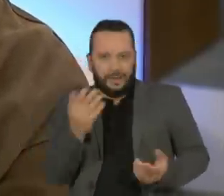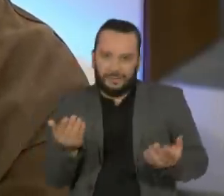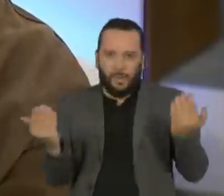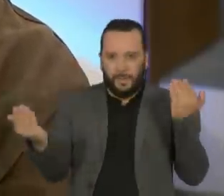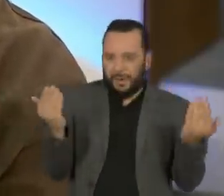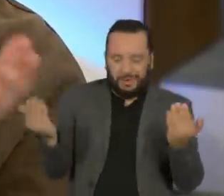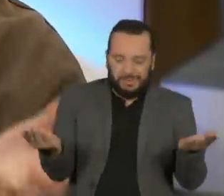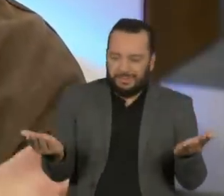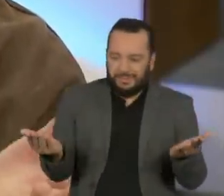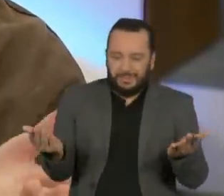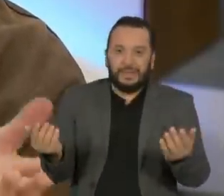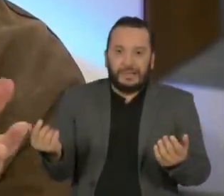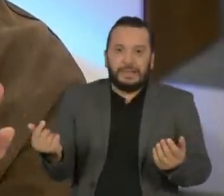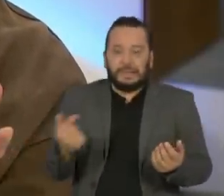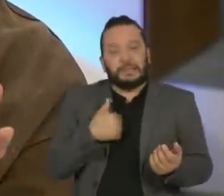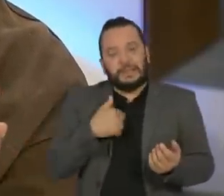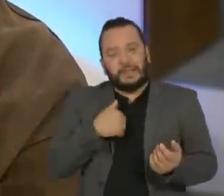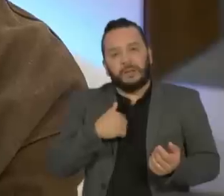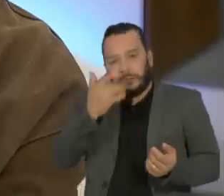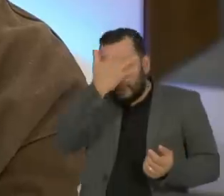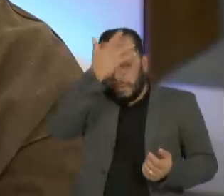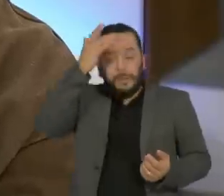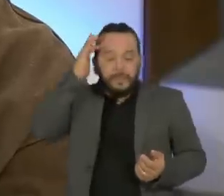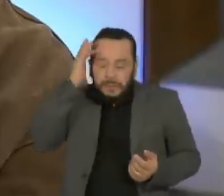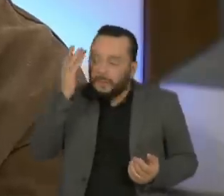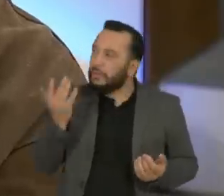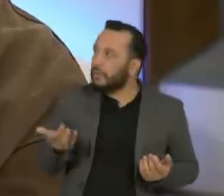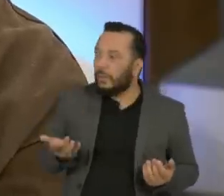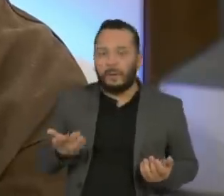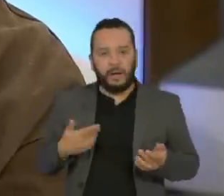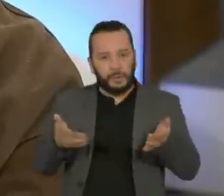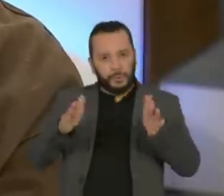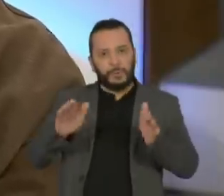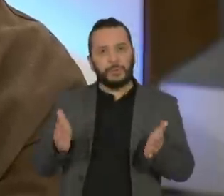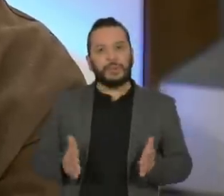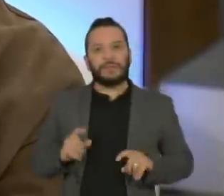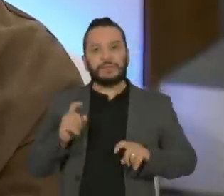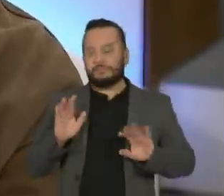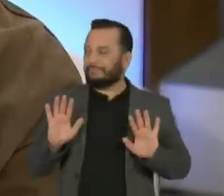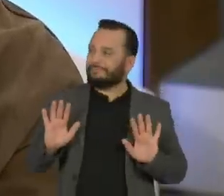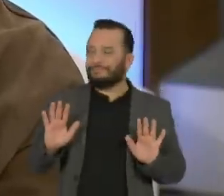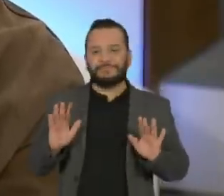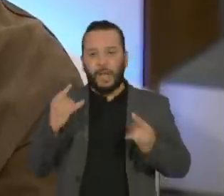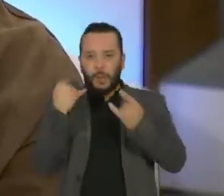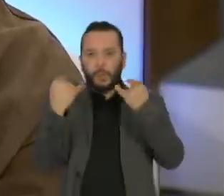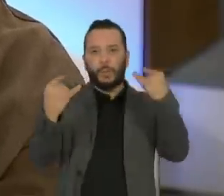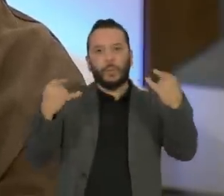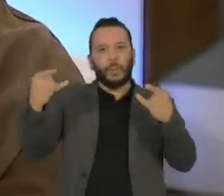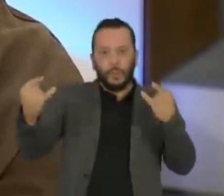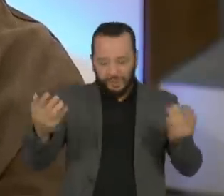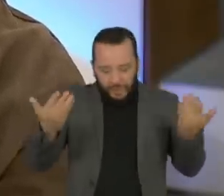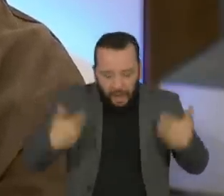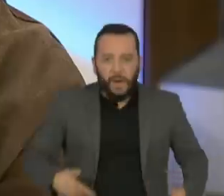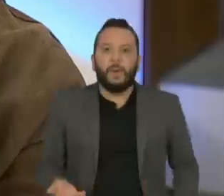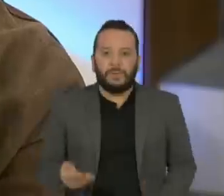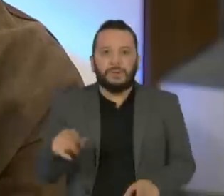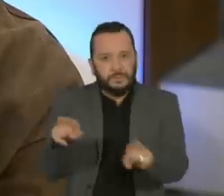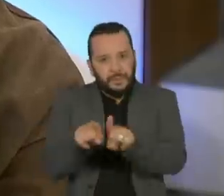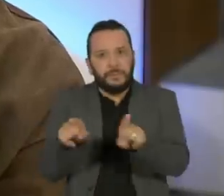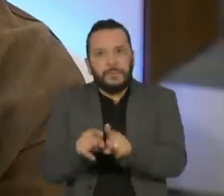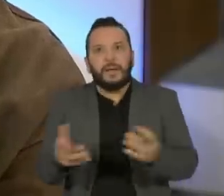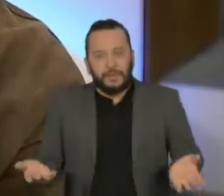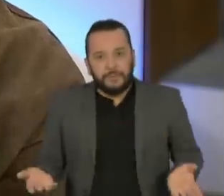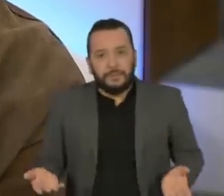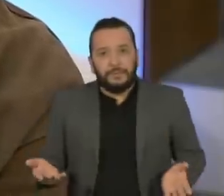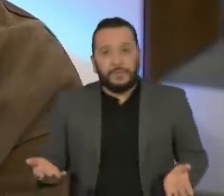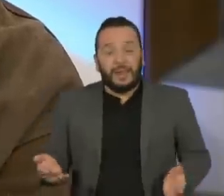pessoa de ódio, eu sou uma pessoa sexy, diga-se de passagem. Eu sou uma pessoa que, na verdade, eu gero um tipo de rejeição